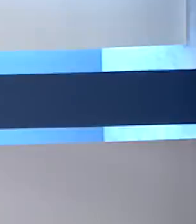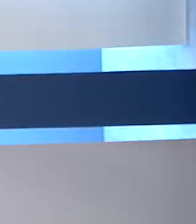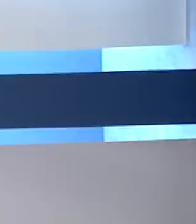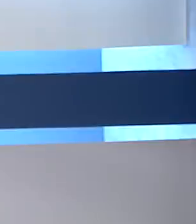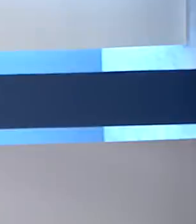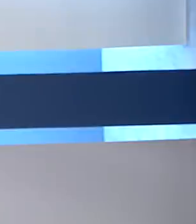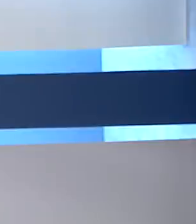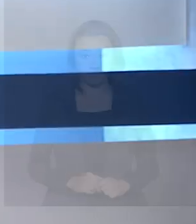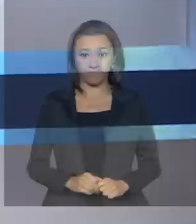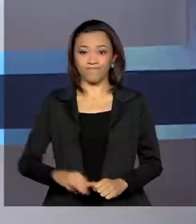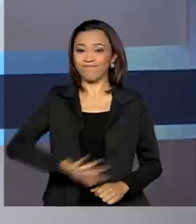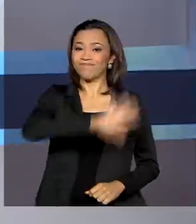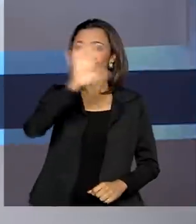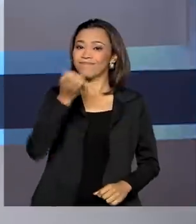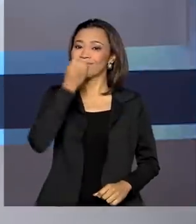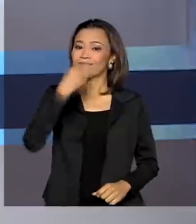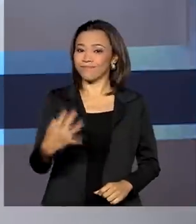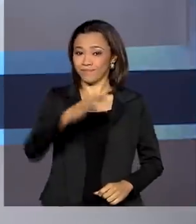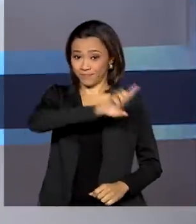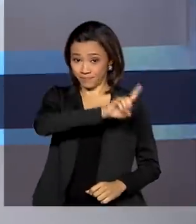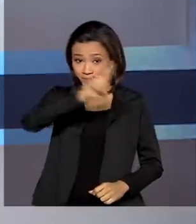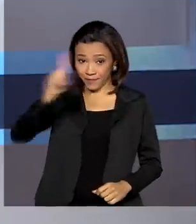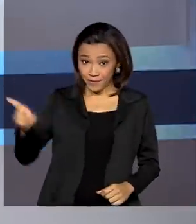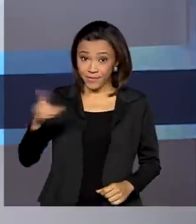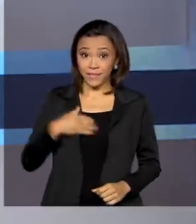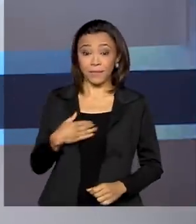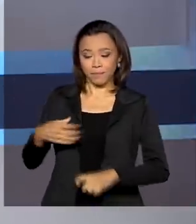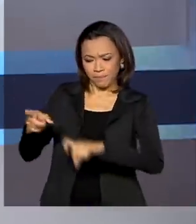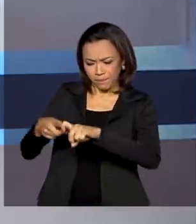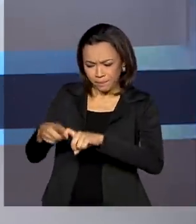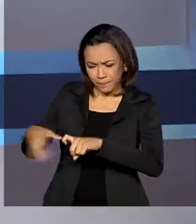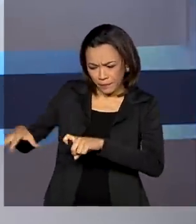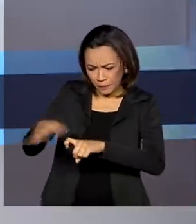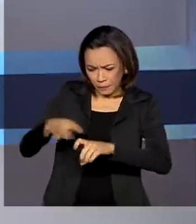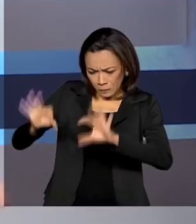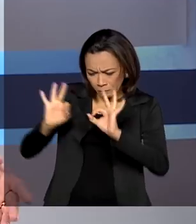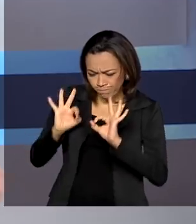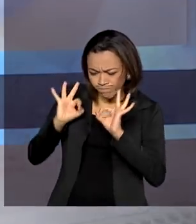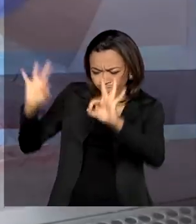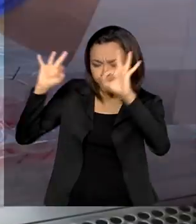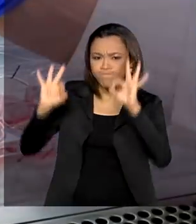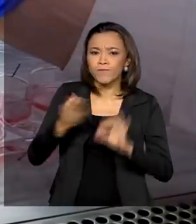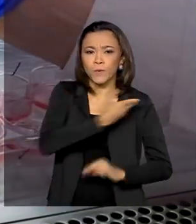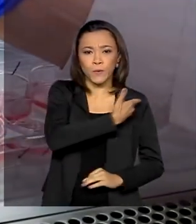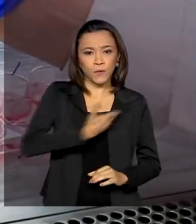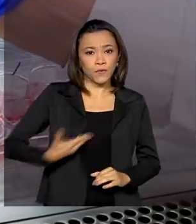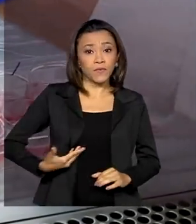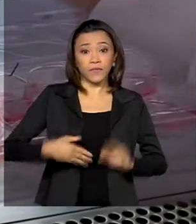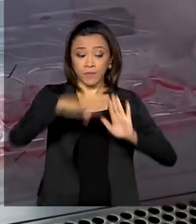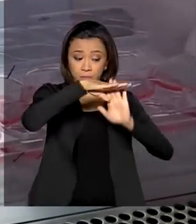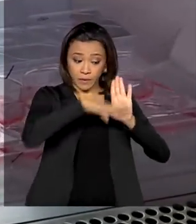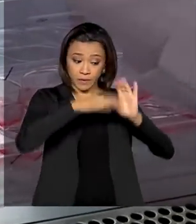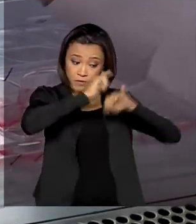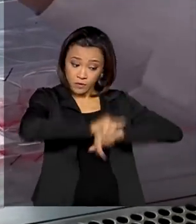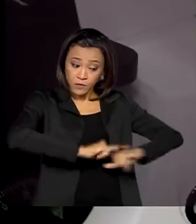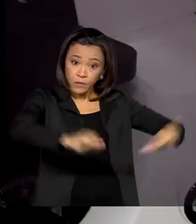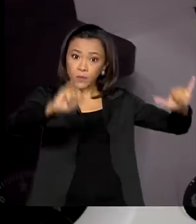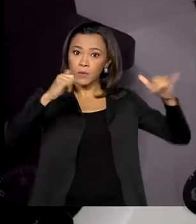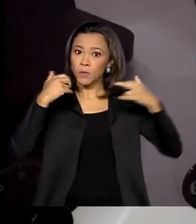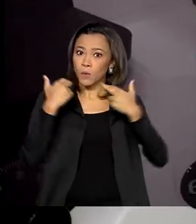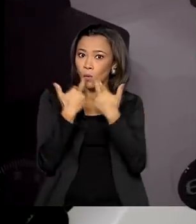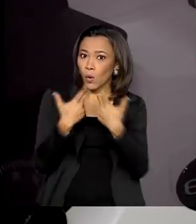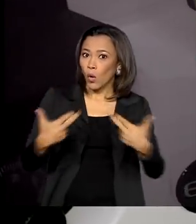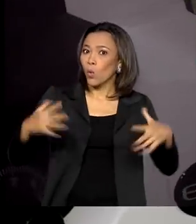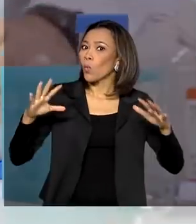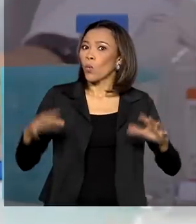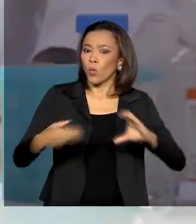Olá, bom dia! Medicina de precisão. Governo lança programa inédito de banco de dados